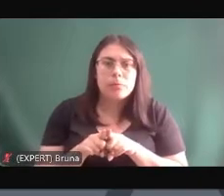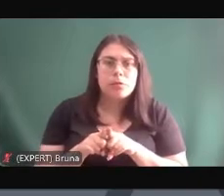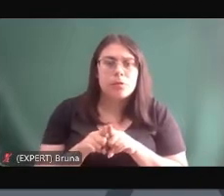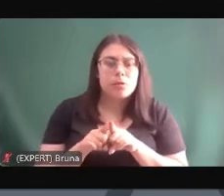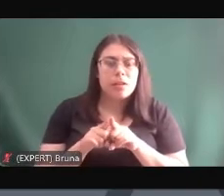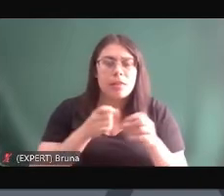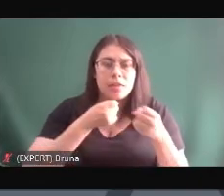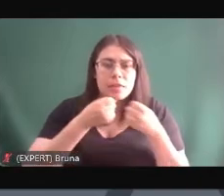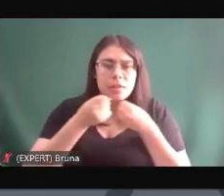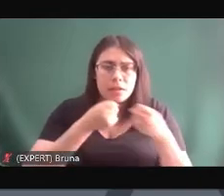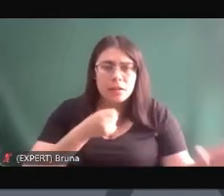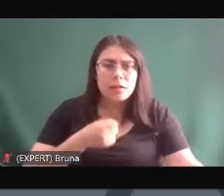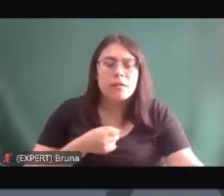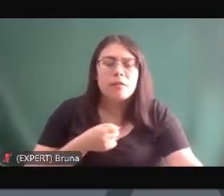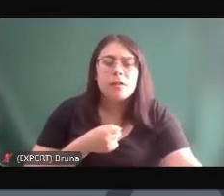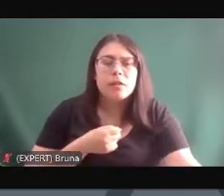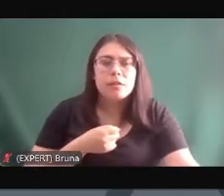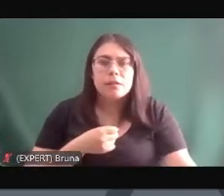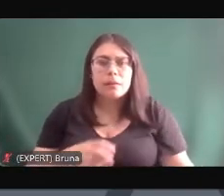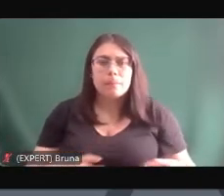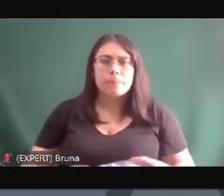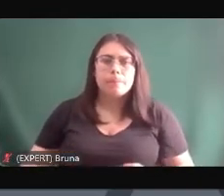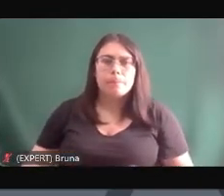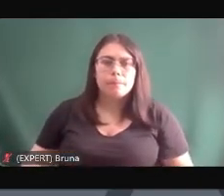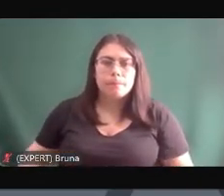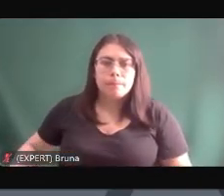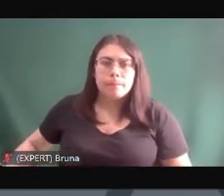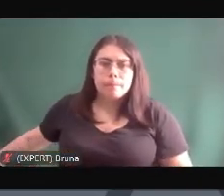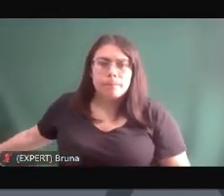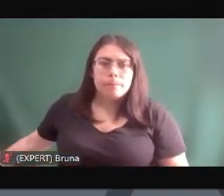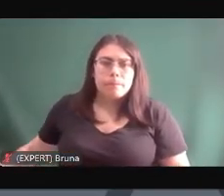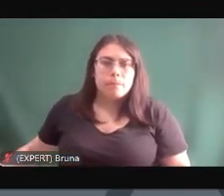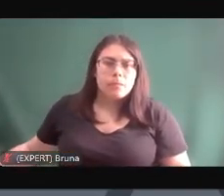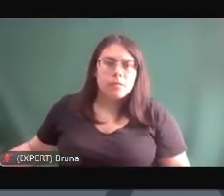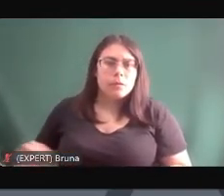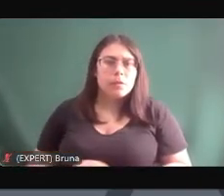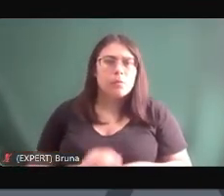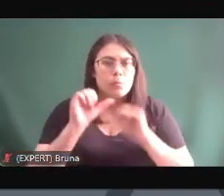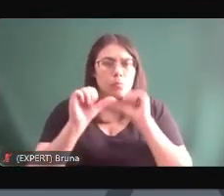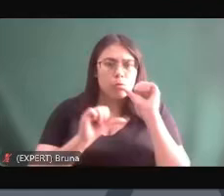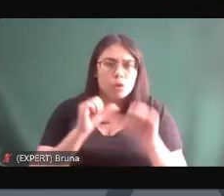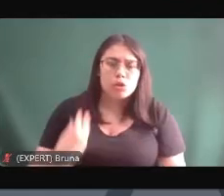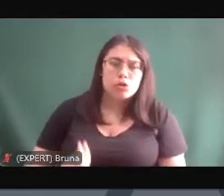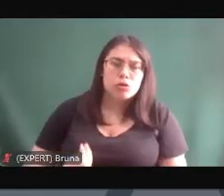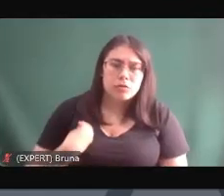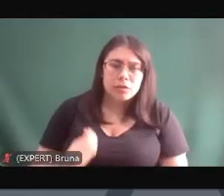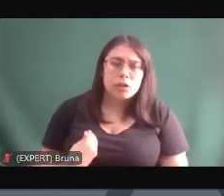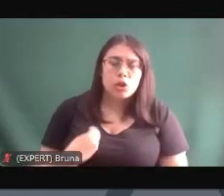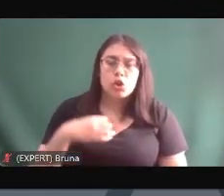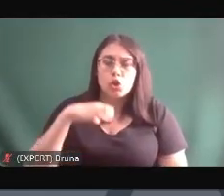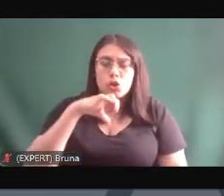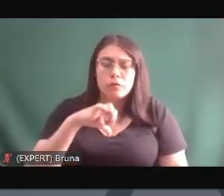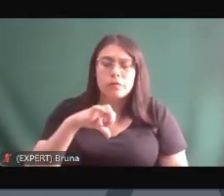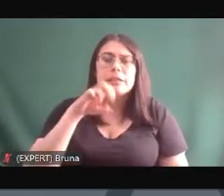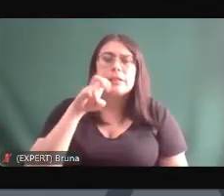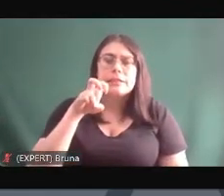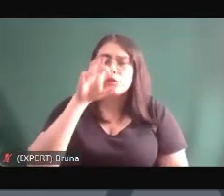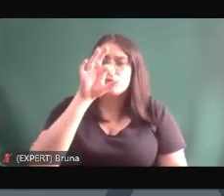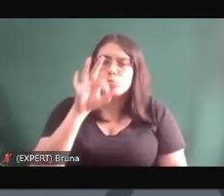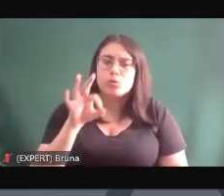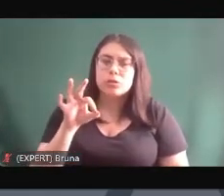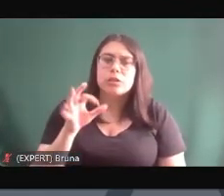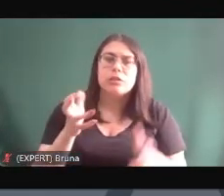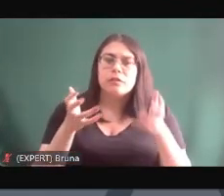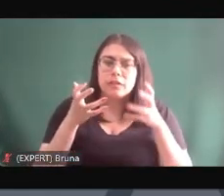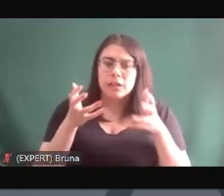falou se você for no presídio federal e perguntar quem quer mudar de vida eu te garanto que 95% vai querer que a vida no